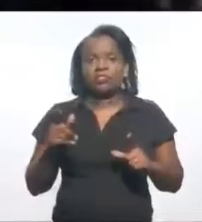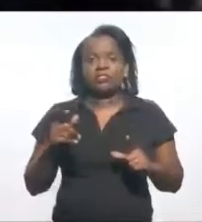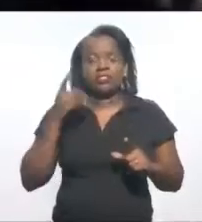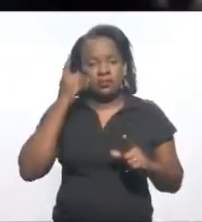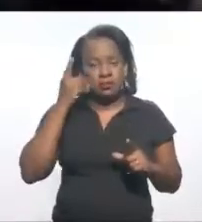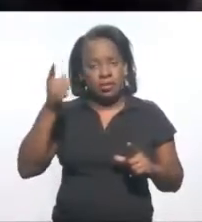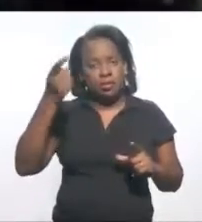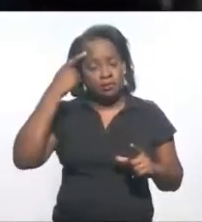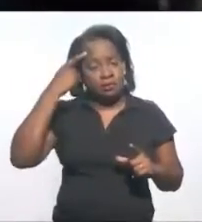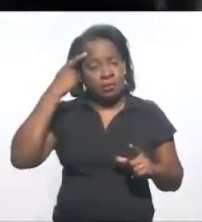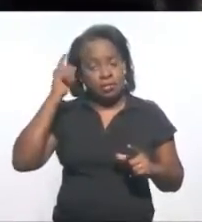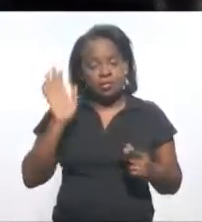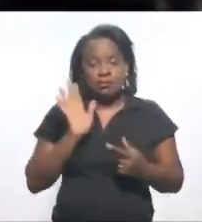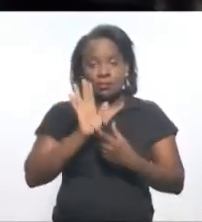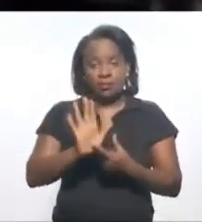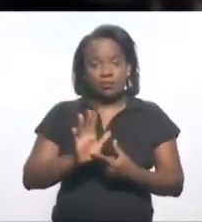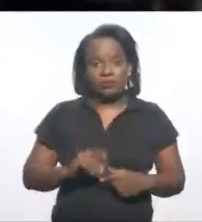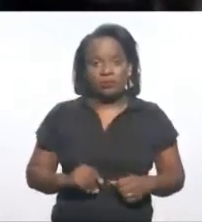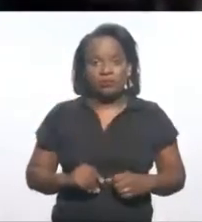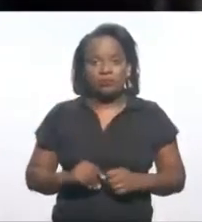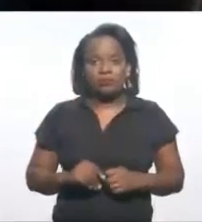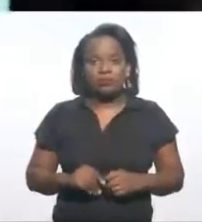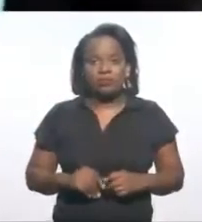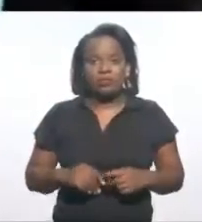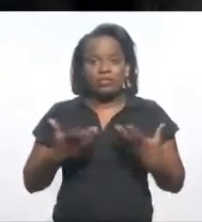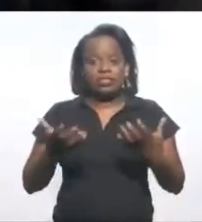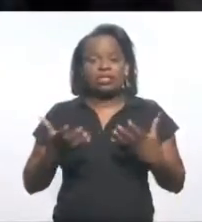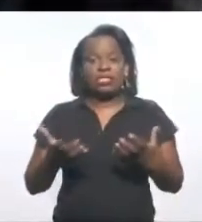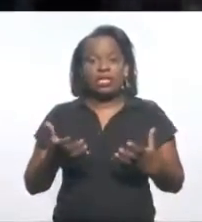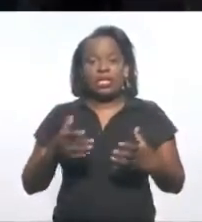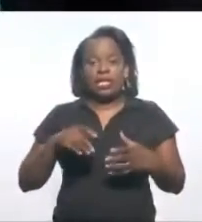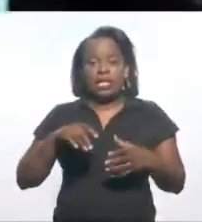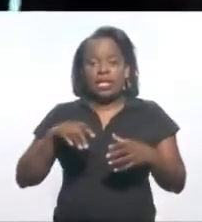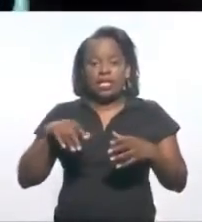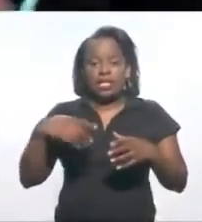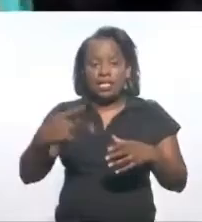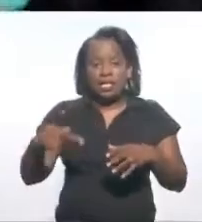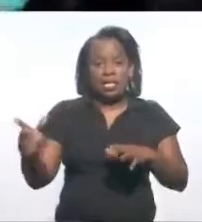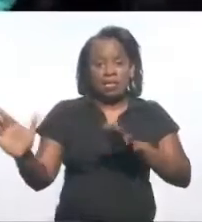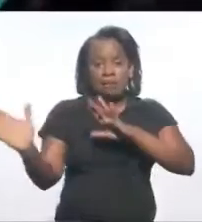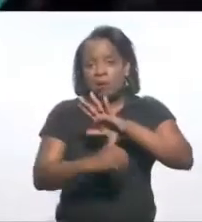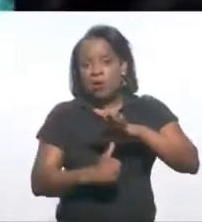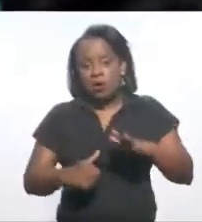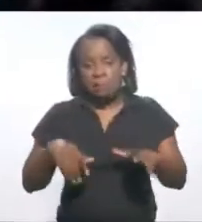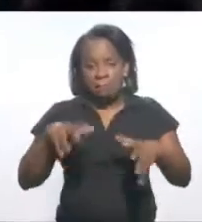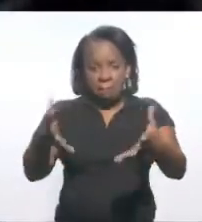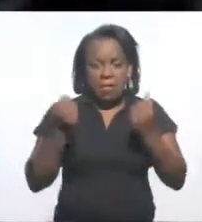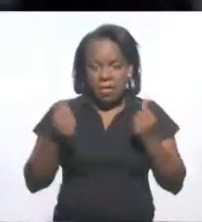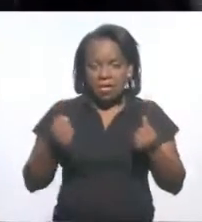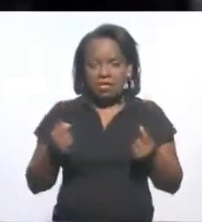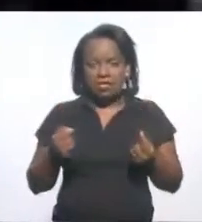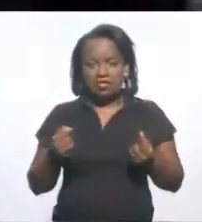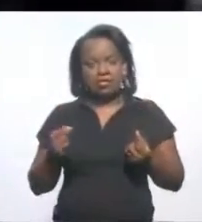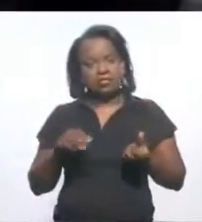deputado está se apresentando aí, e que queira expropriar, queira tomar na mão grande